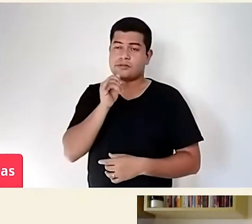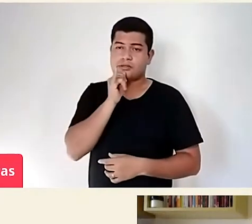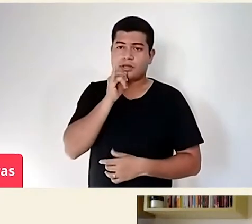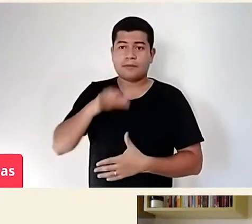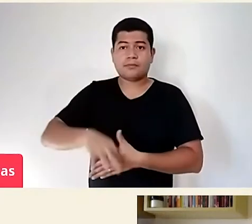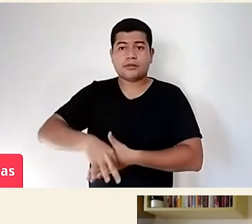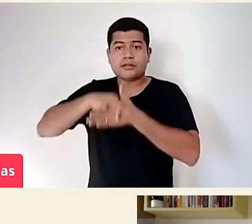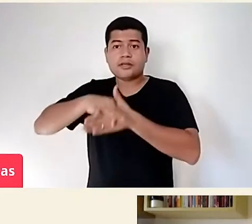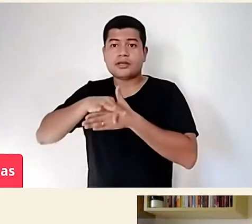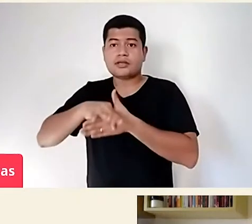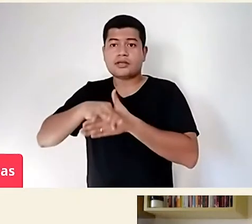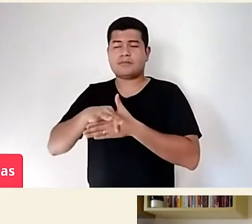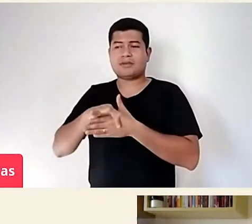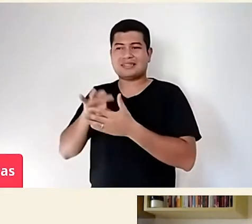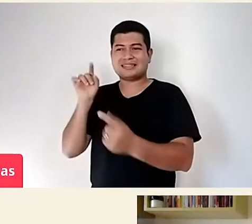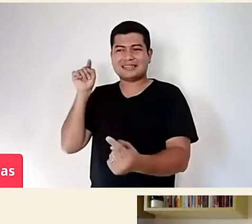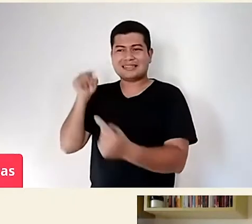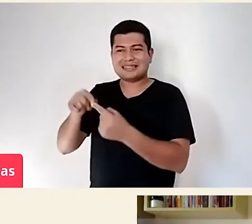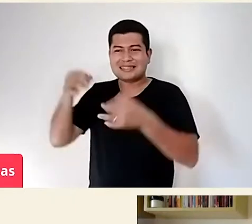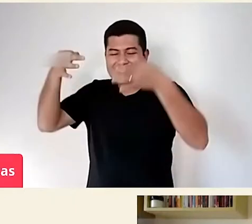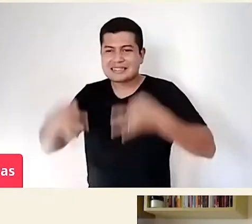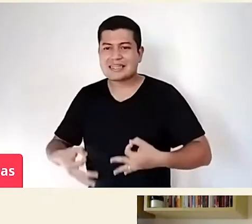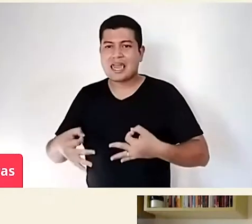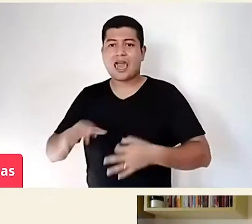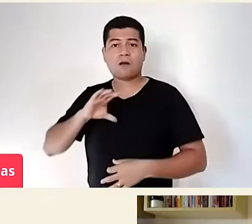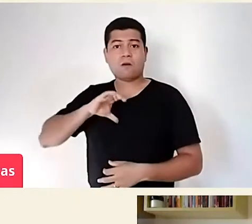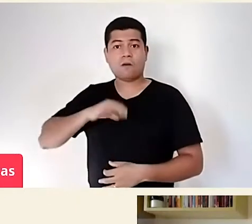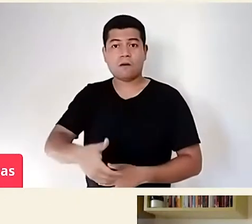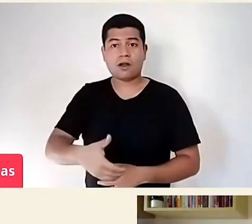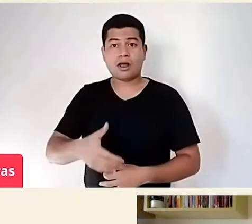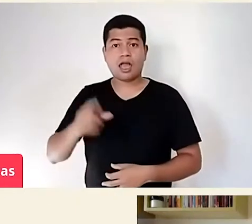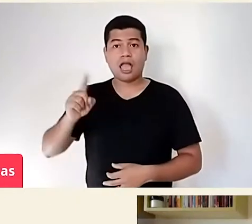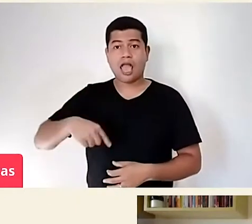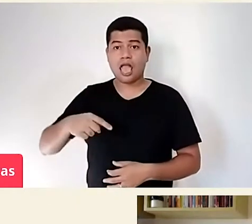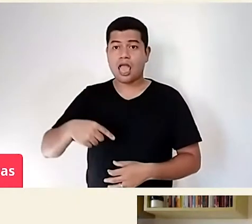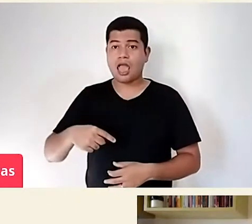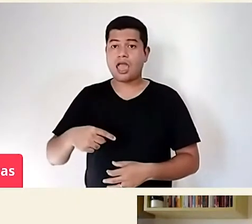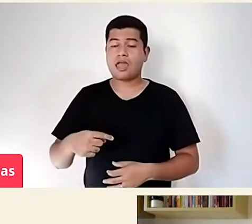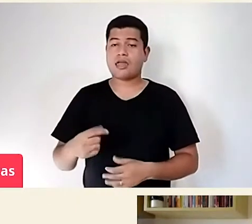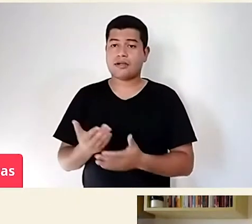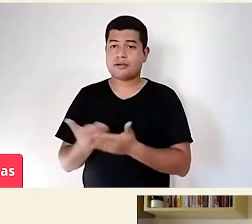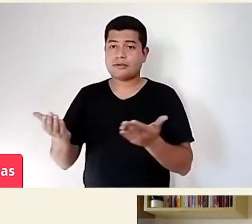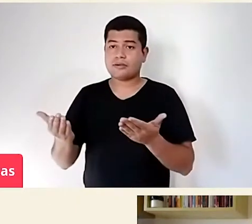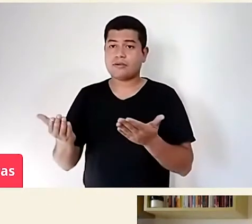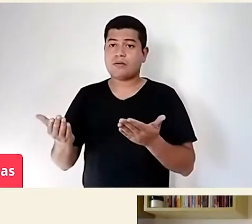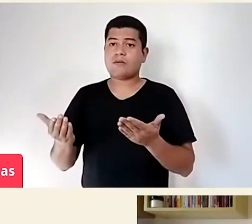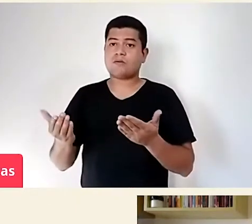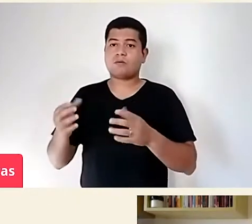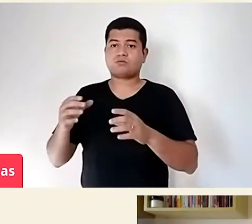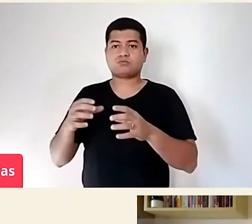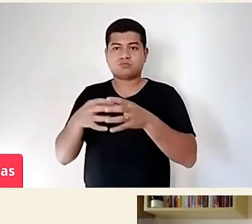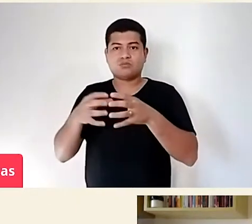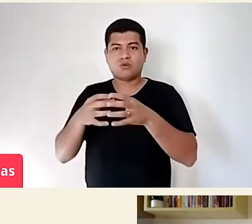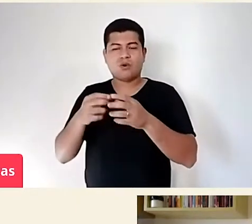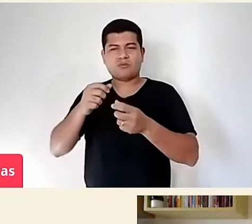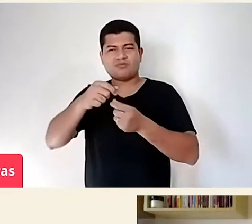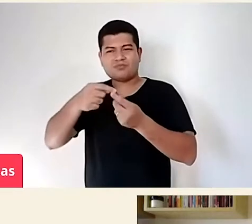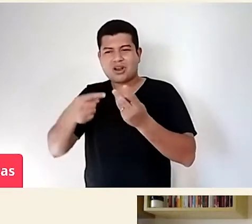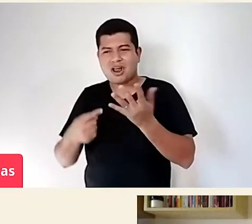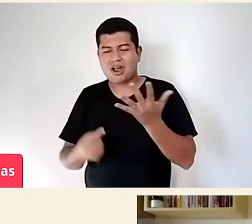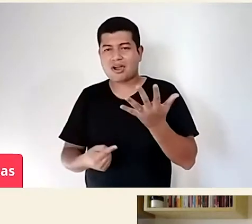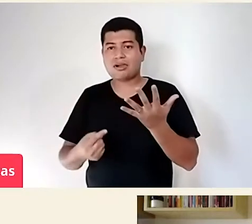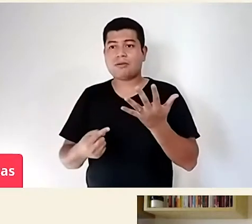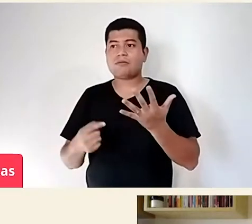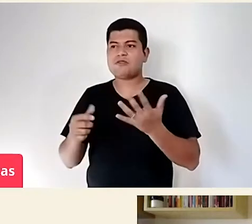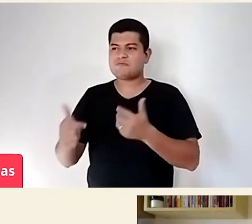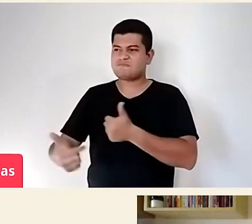assertividade, ousadia e coragem, é vista positivamente, essas características, esse conjunto, é visto positivamente nos homens, mas